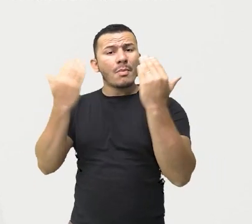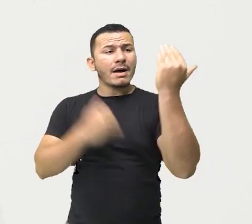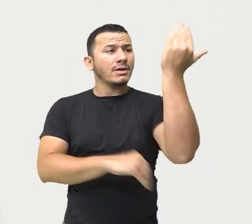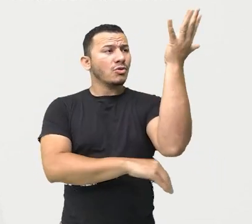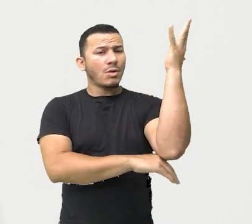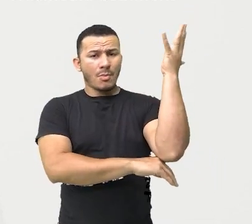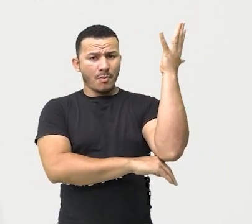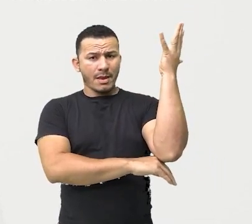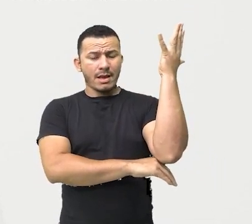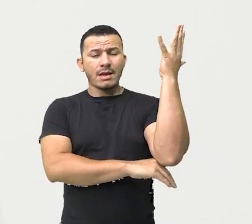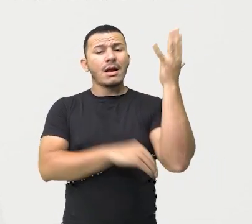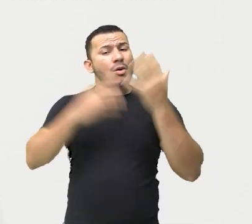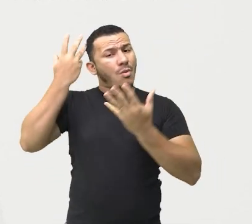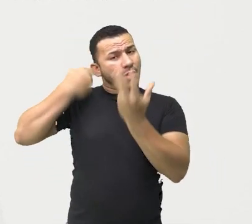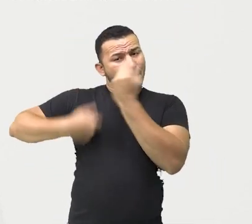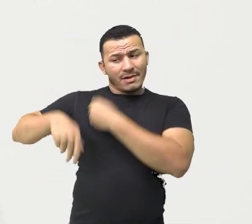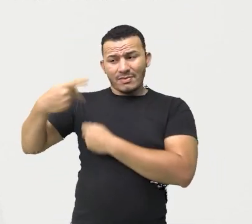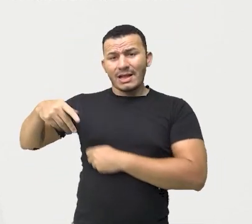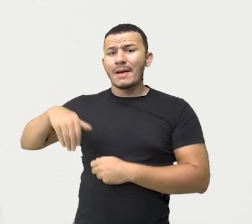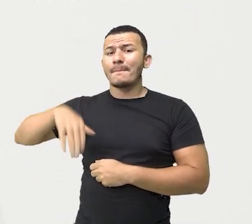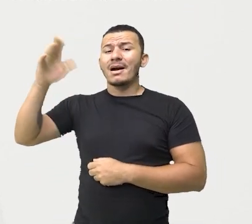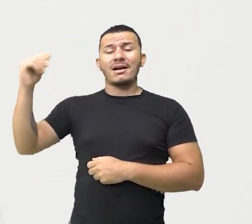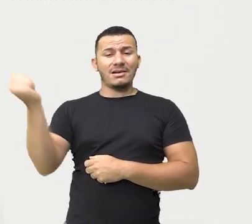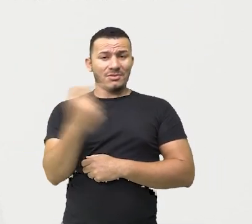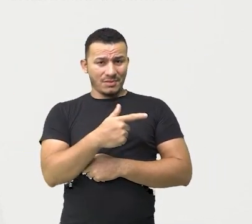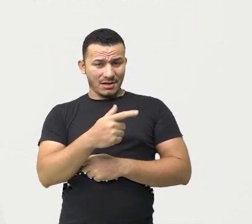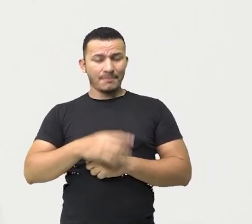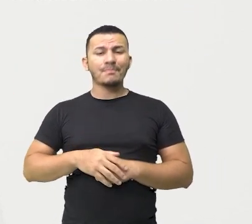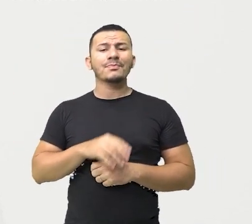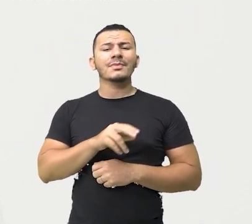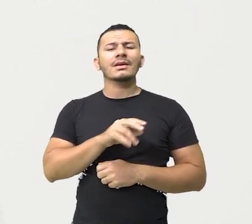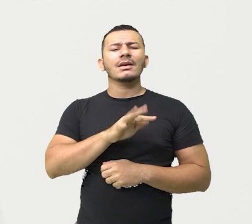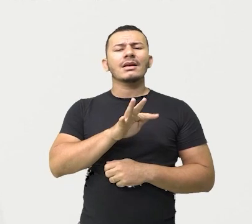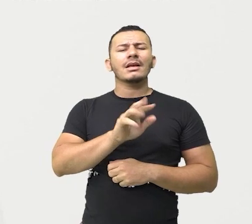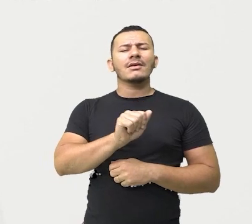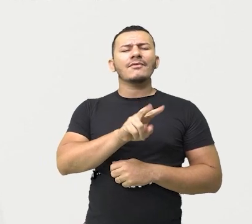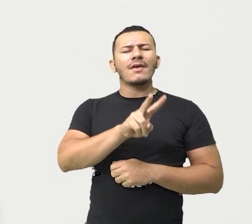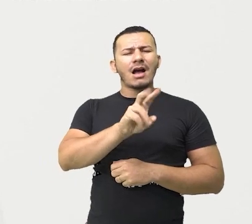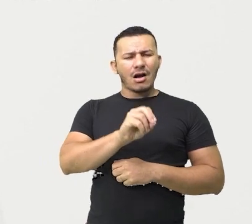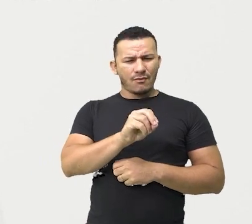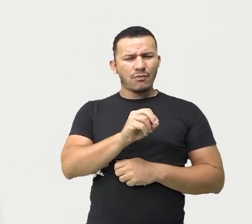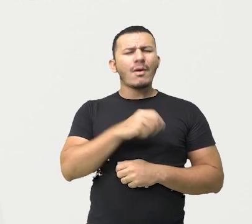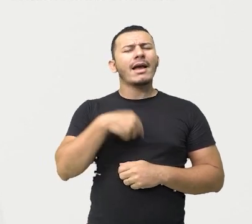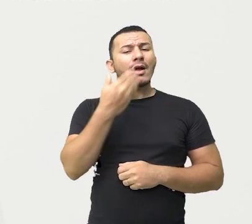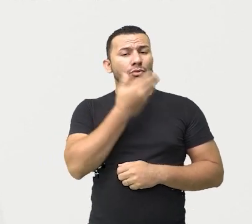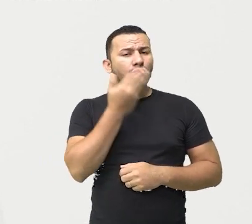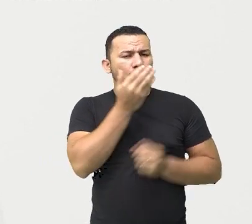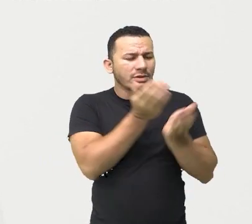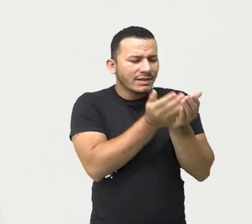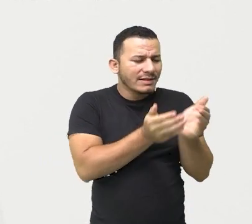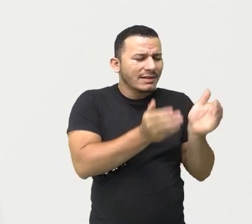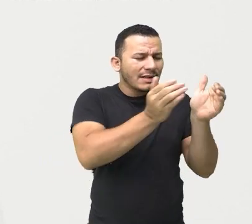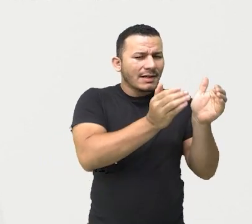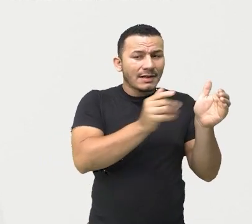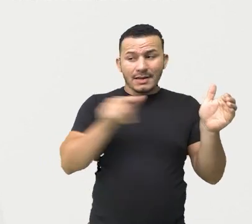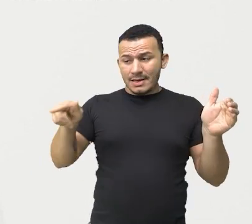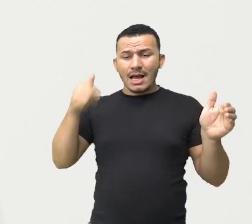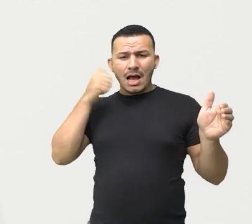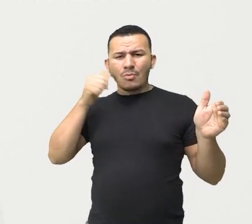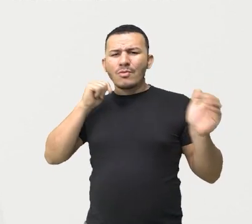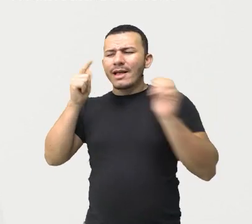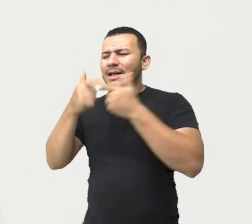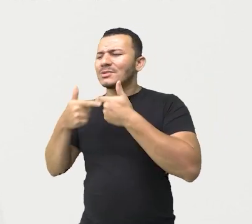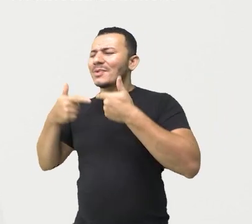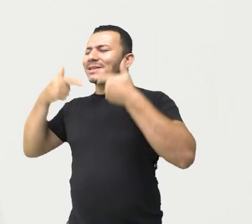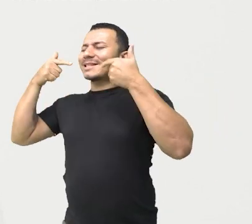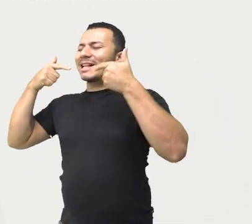palmeira. Olha só, o favo do jati não era doce como seu sorriso. Então observem,